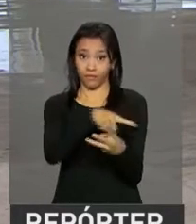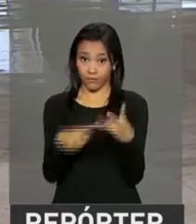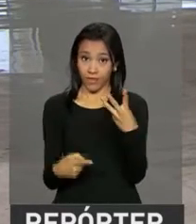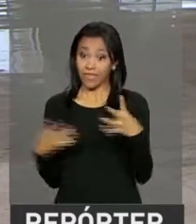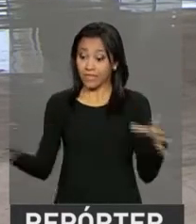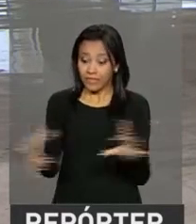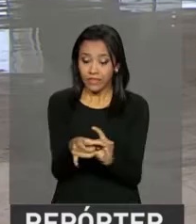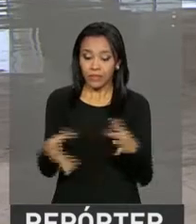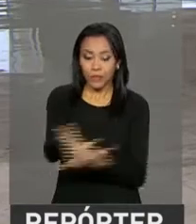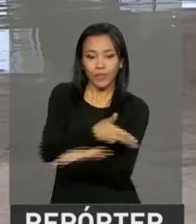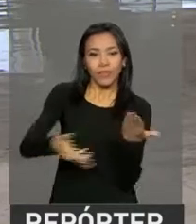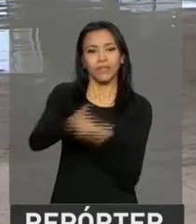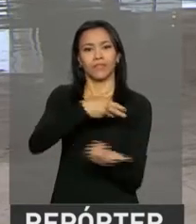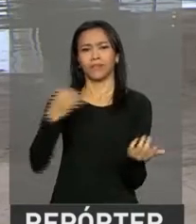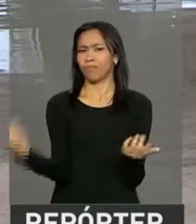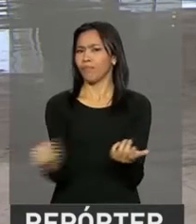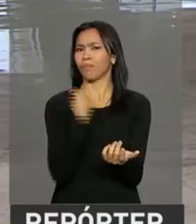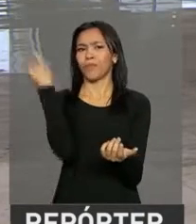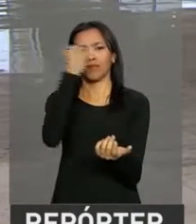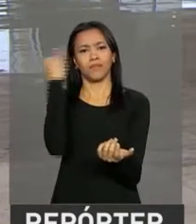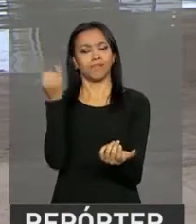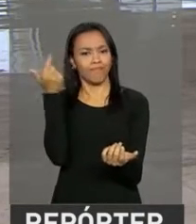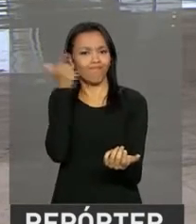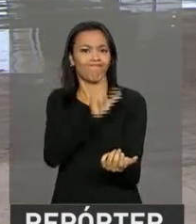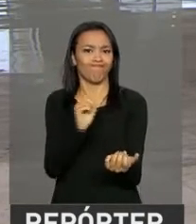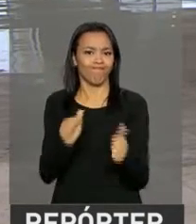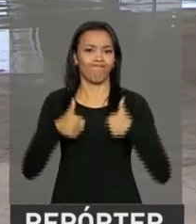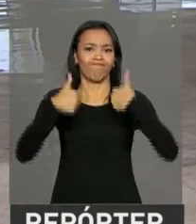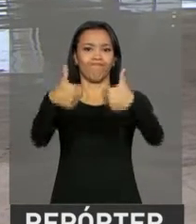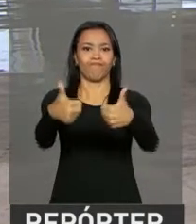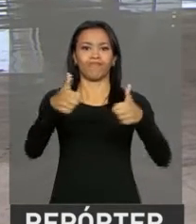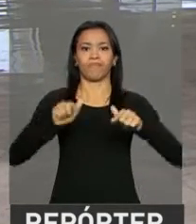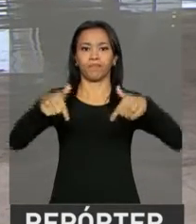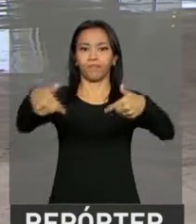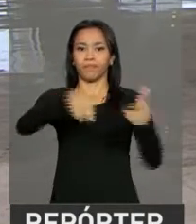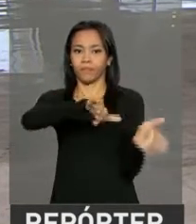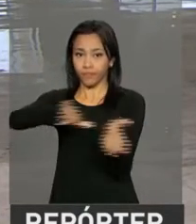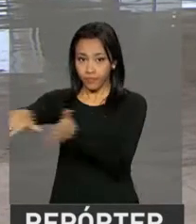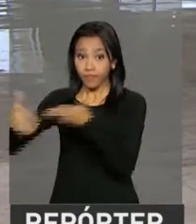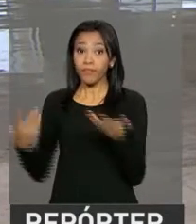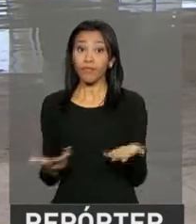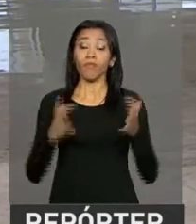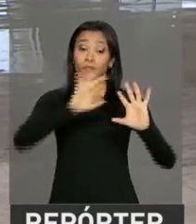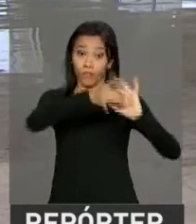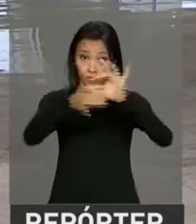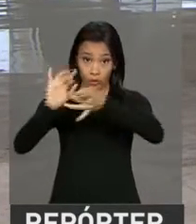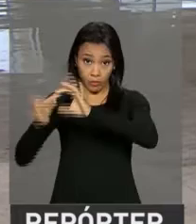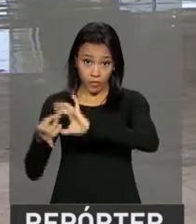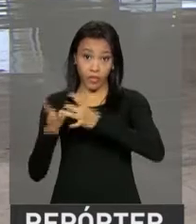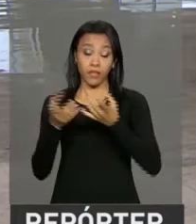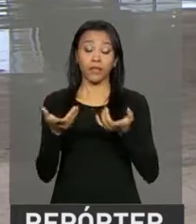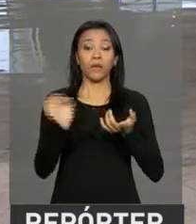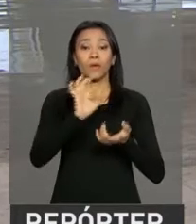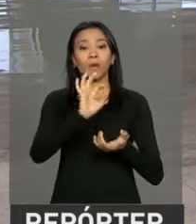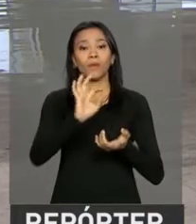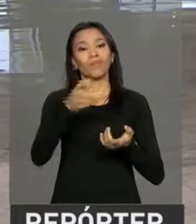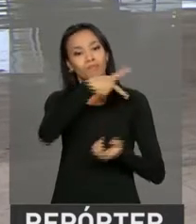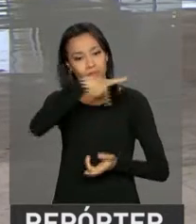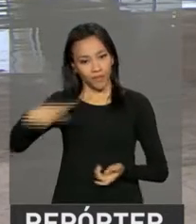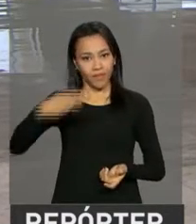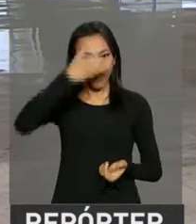fundamental para que os resultados sigam positivos. Bom, falando ainda de Olimpíadas, Renata, o presidente do exercício Michel Temer